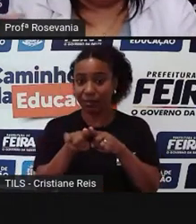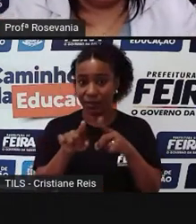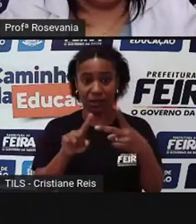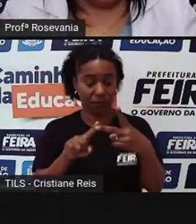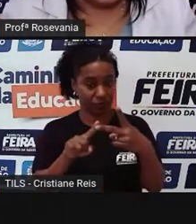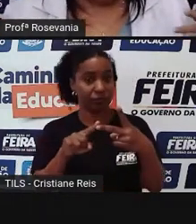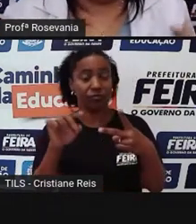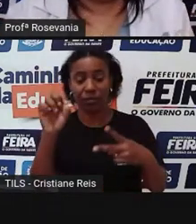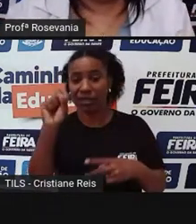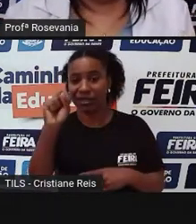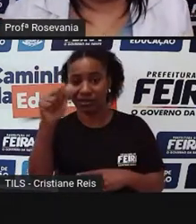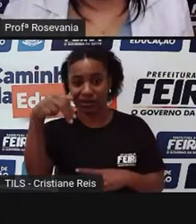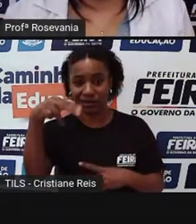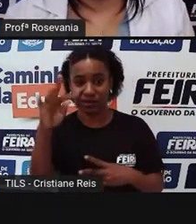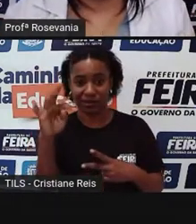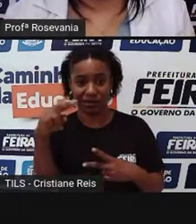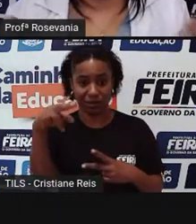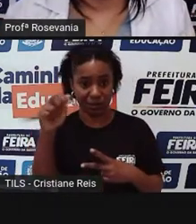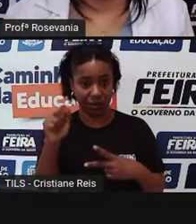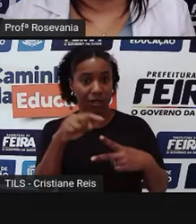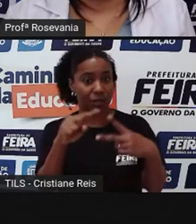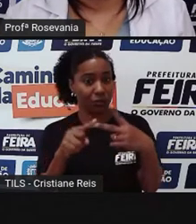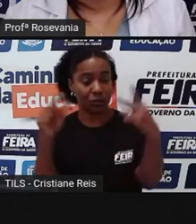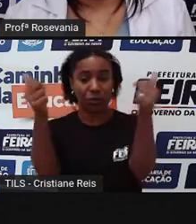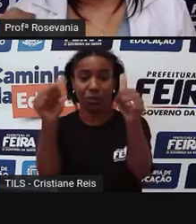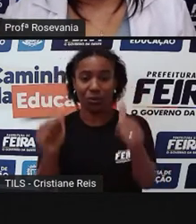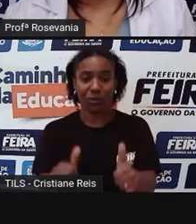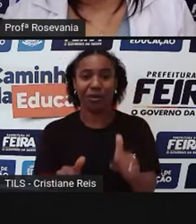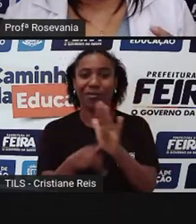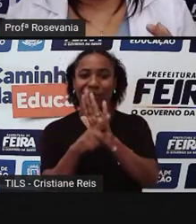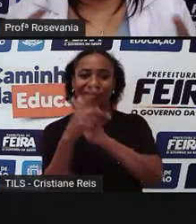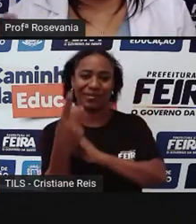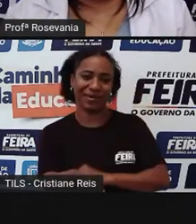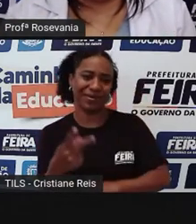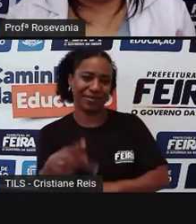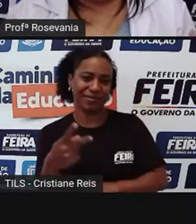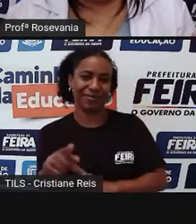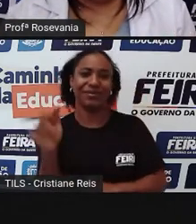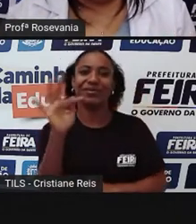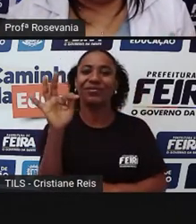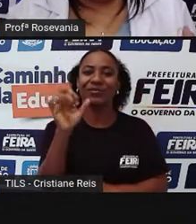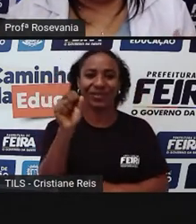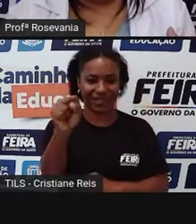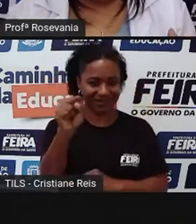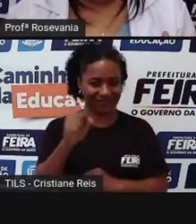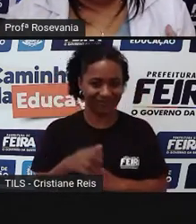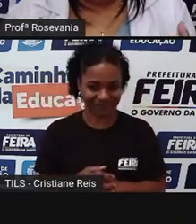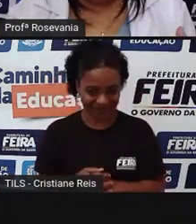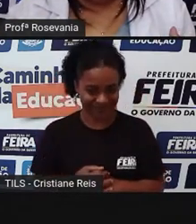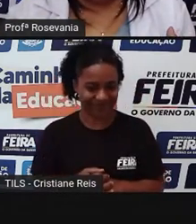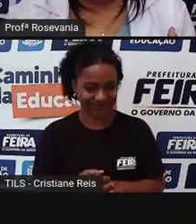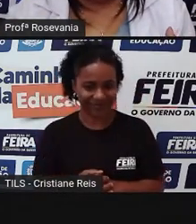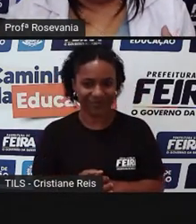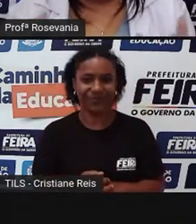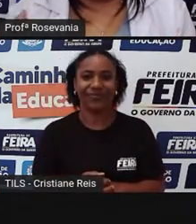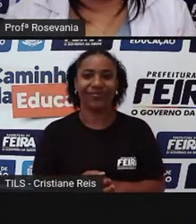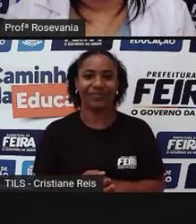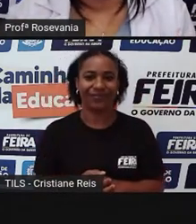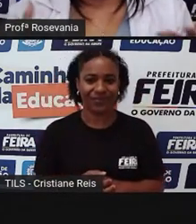Ali, o povoado que se formou ali em volta, veio da origem aos primeiros, vamos dizer assim, aos primeiros